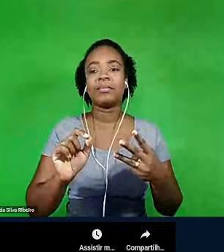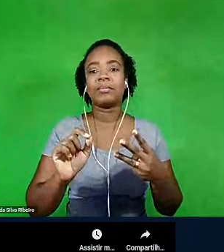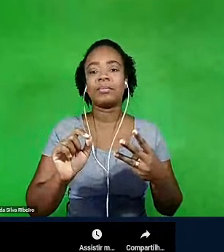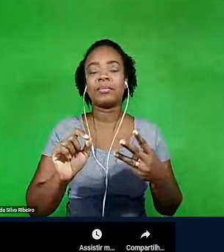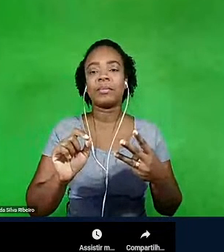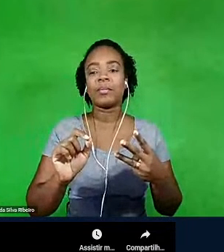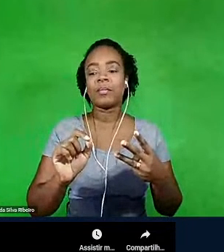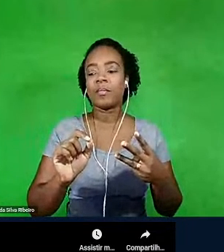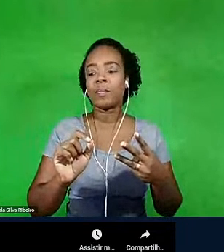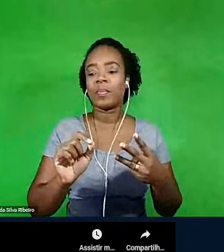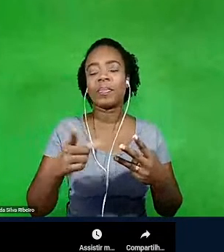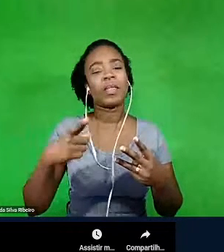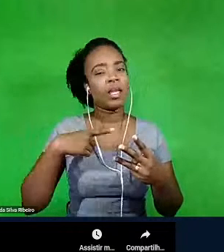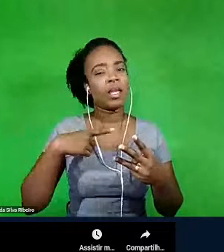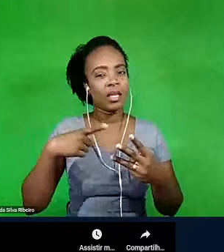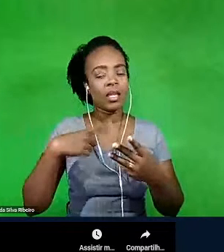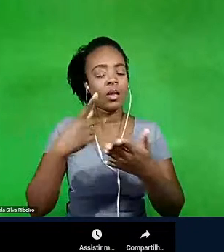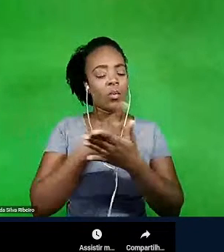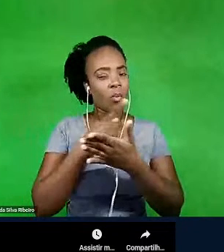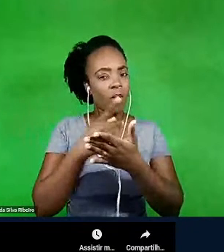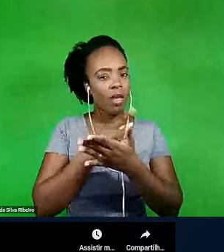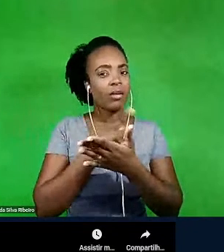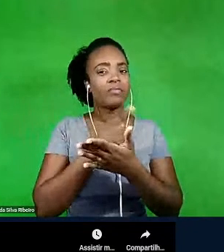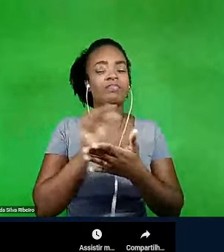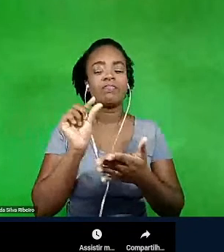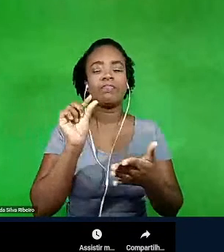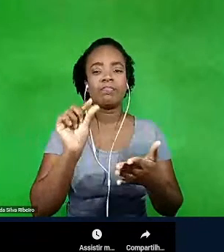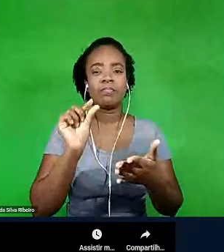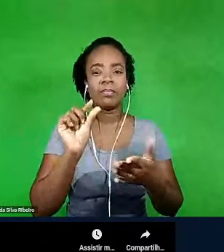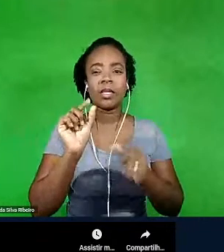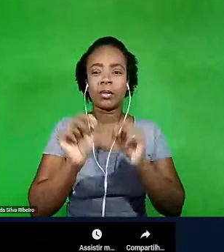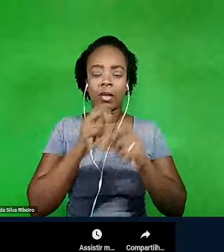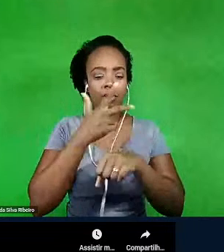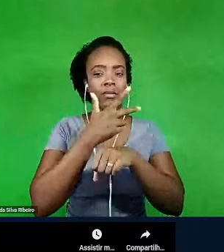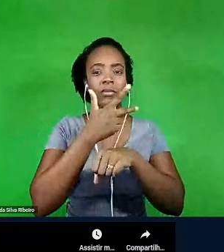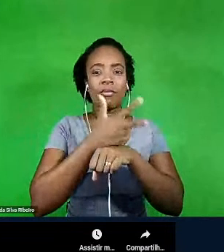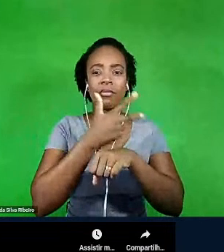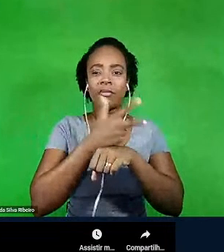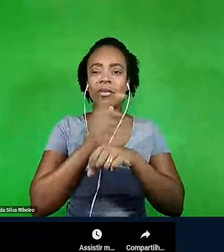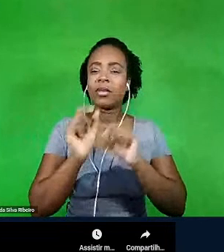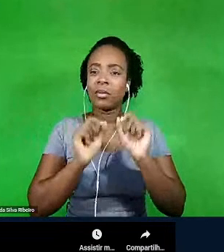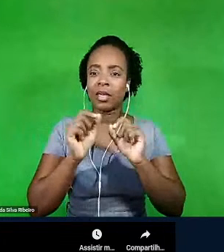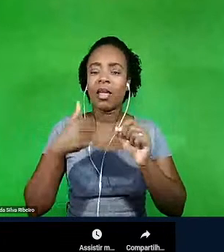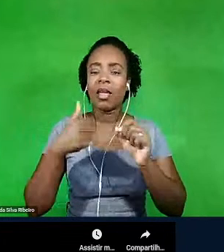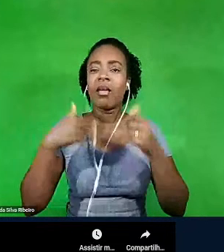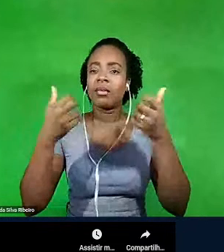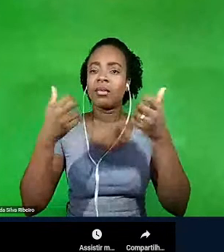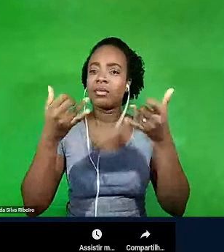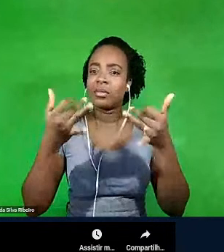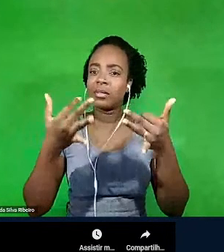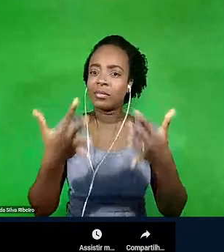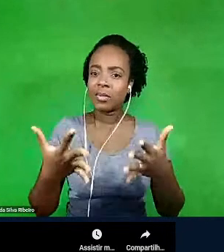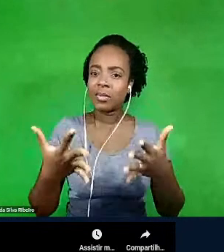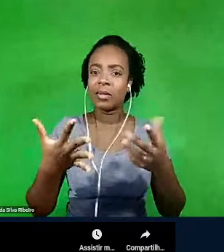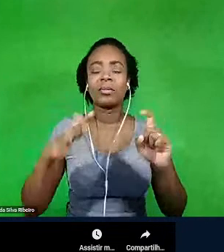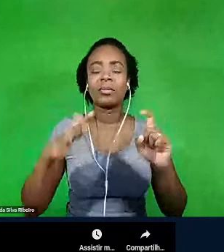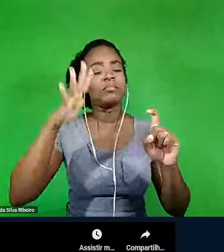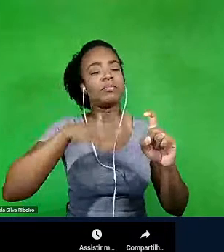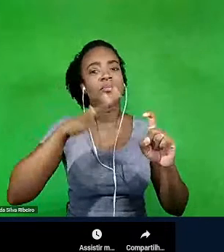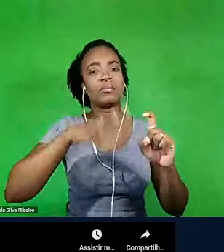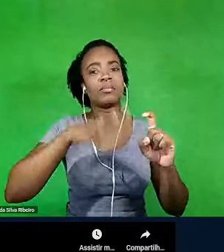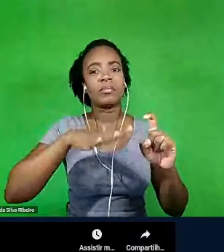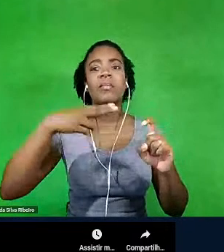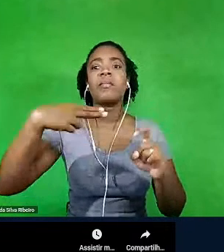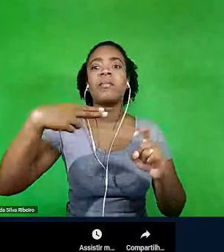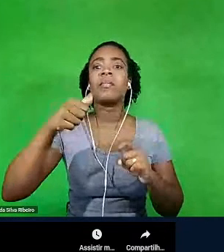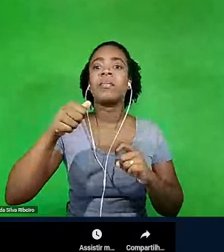corrigindo um pequeno errinho ali do vídeo, né, que eu falo que Narciso diante do espelho, mas, na